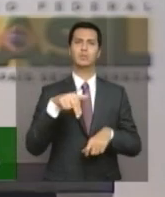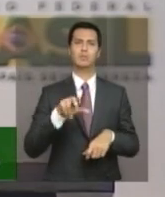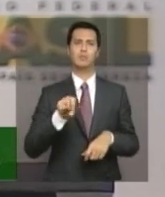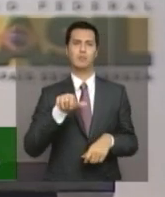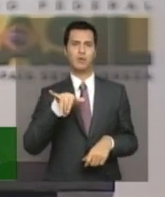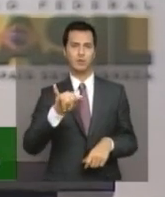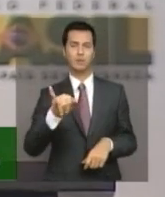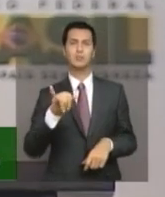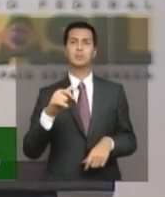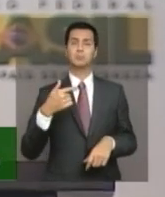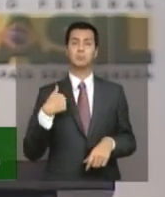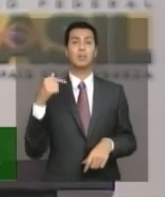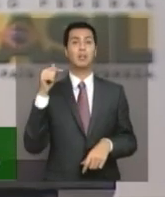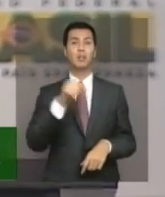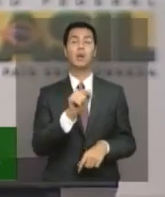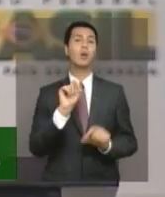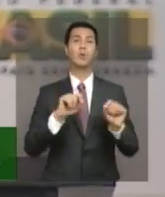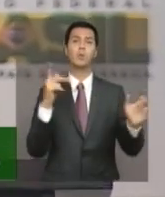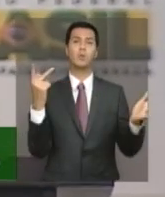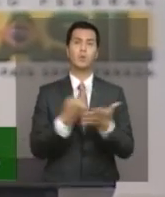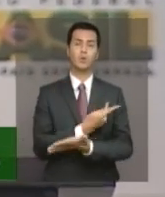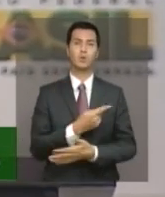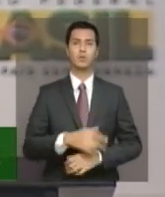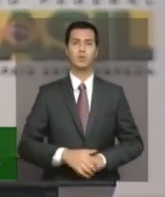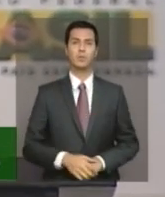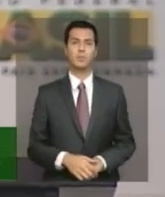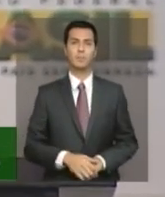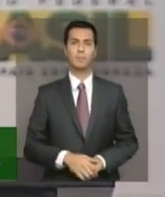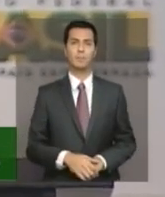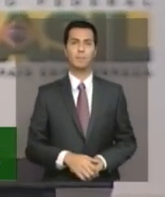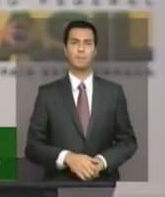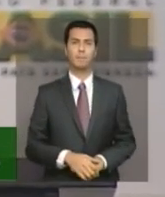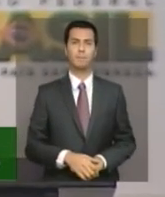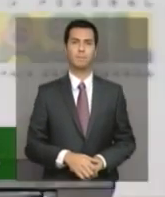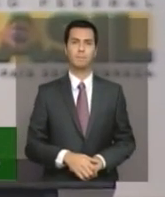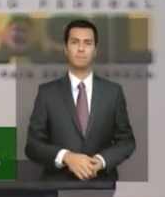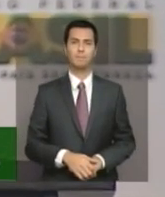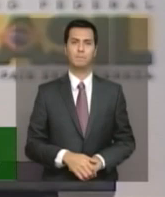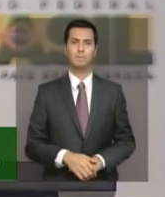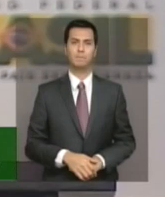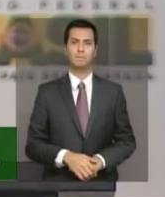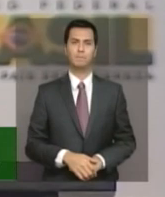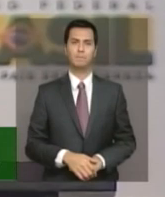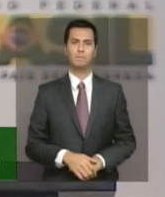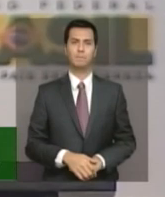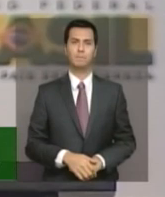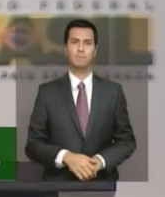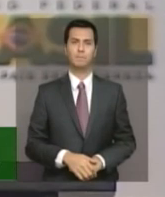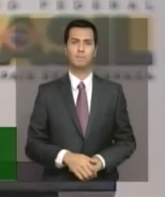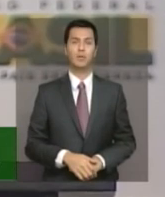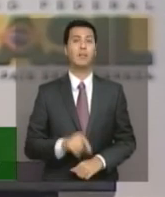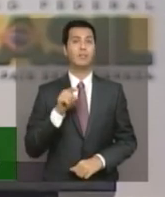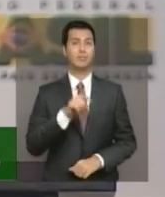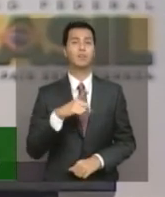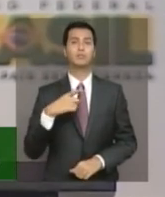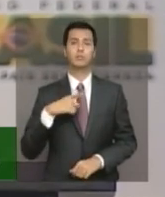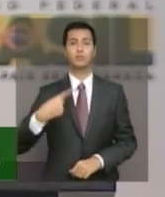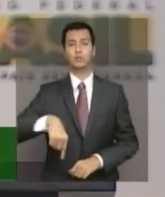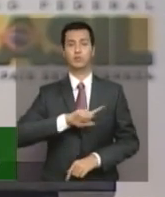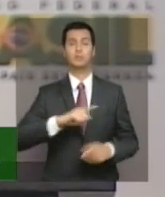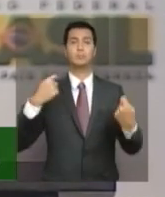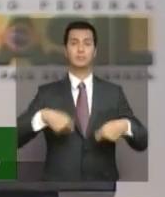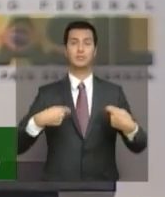e lá nós tínhamos uma parte que nós tínhamos que fazer a formação e na